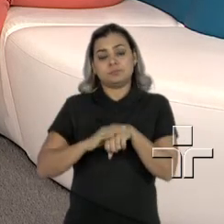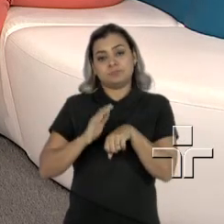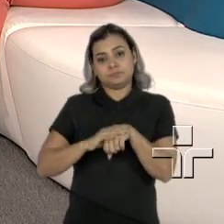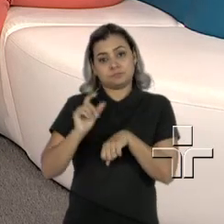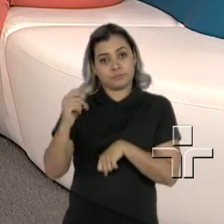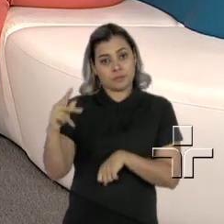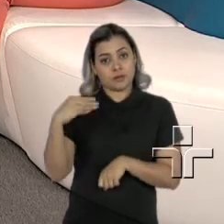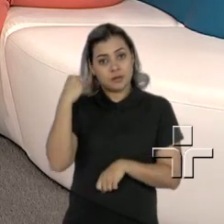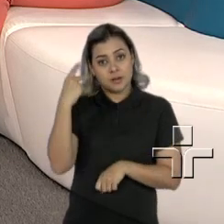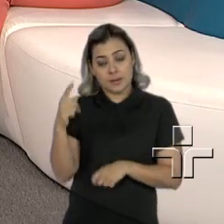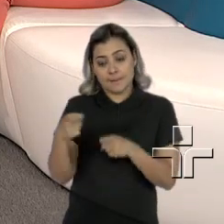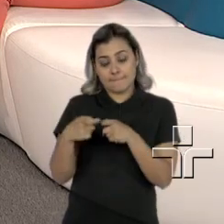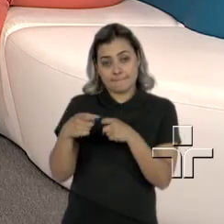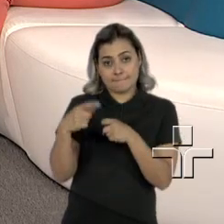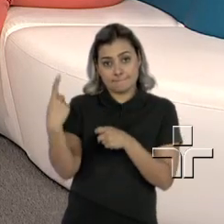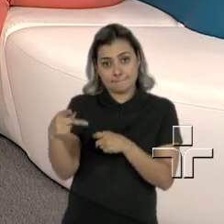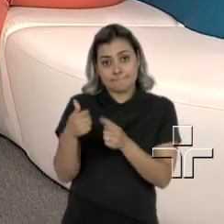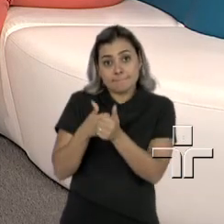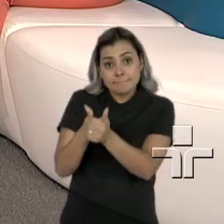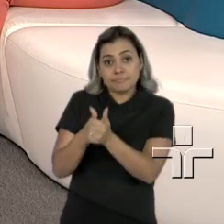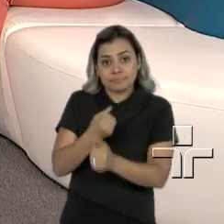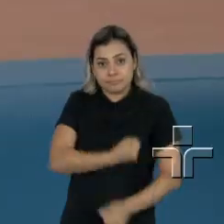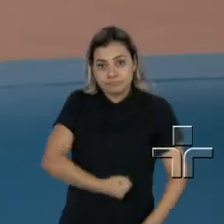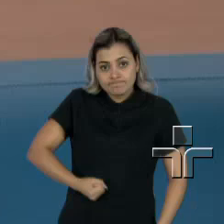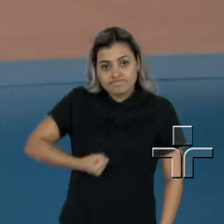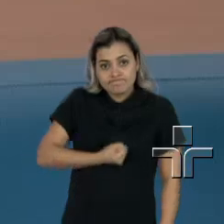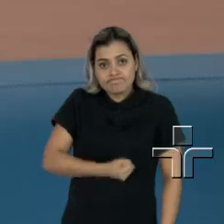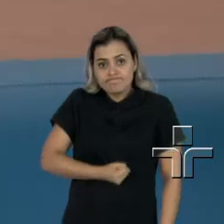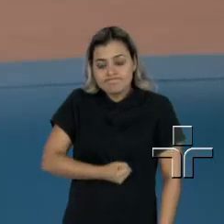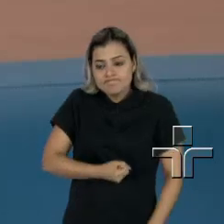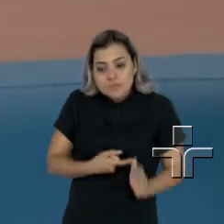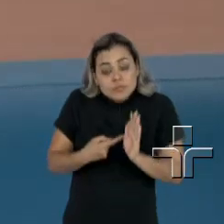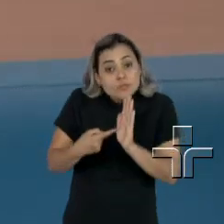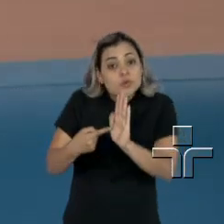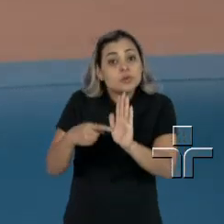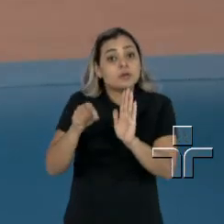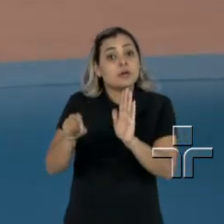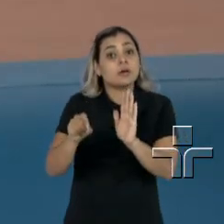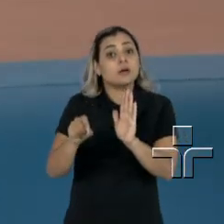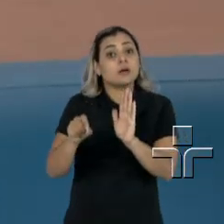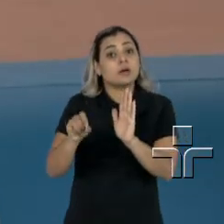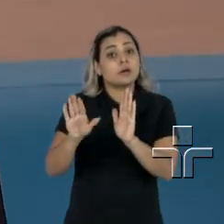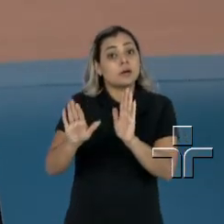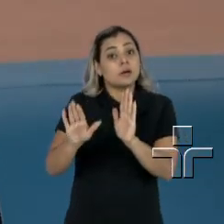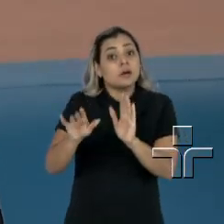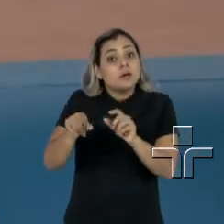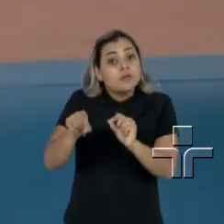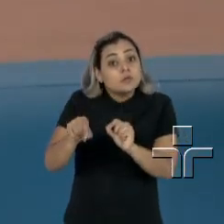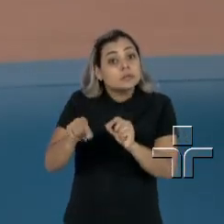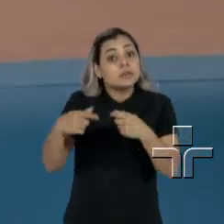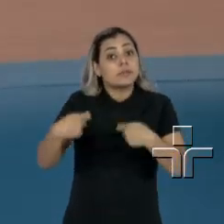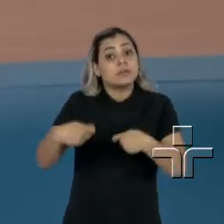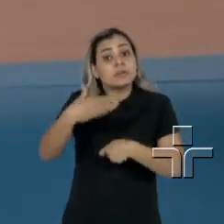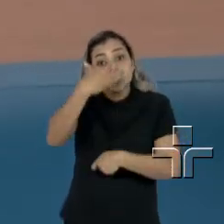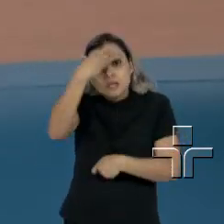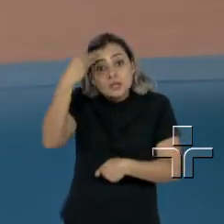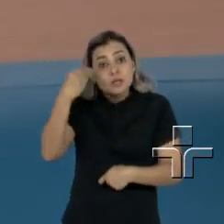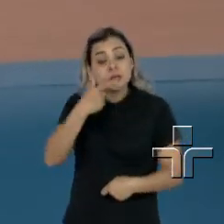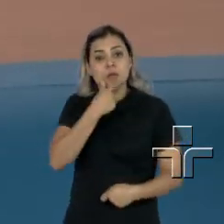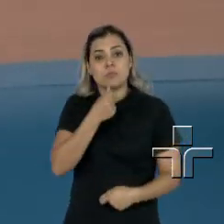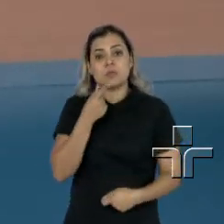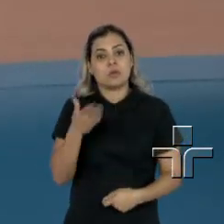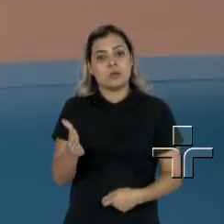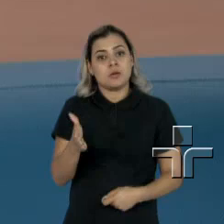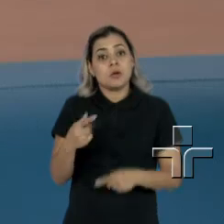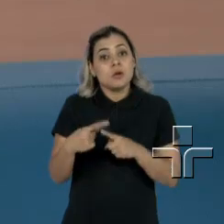médico que acompanhava o ultrassom, ele pontuou para ela o seguinte, que era para ela esquecer do menino, porque o